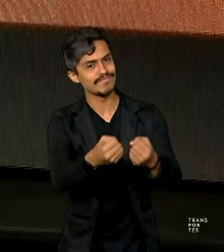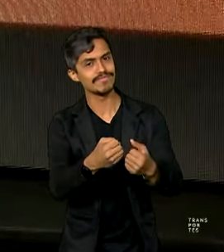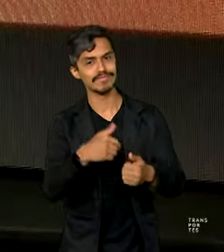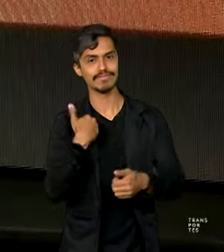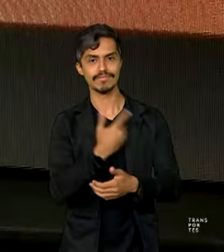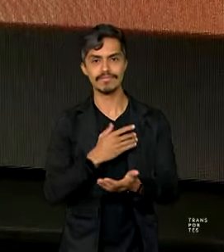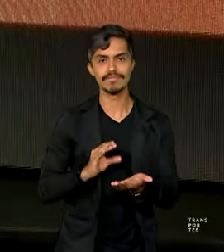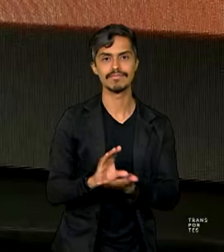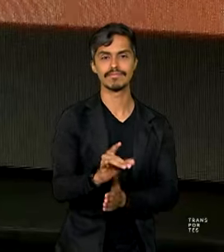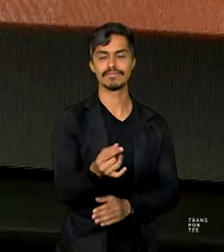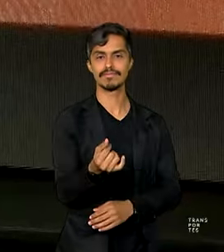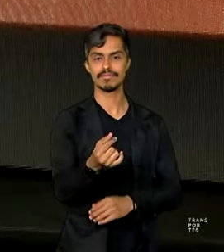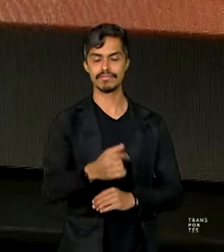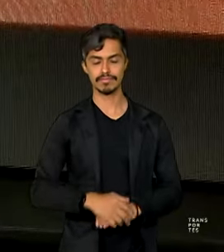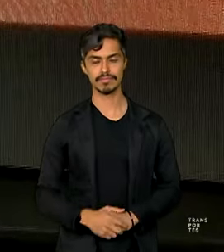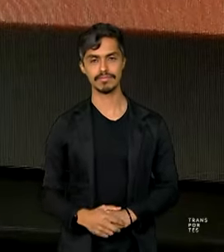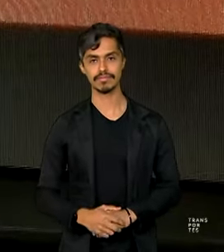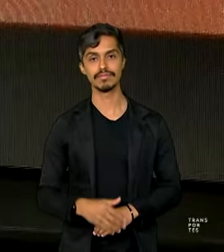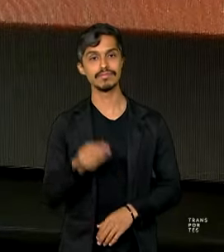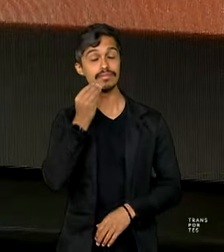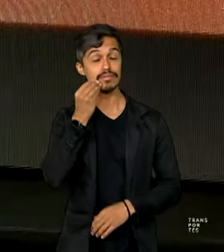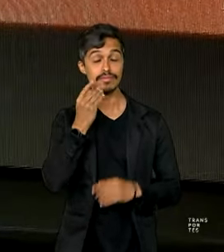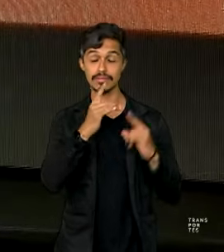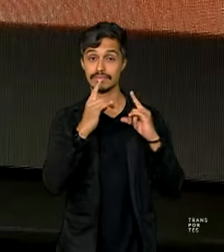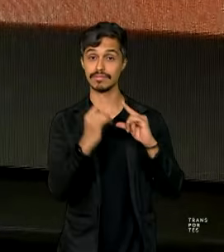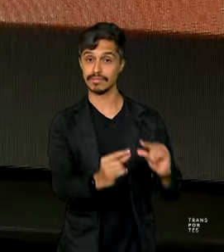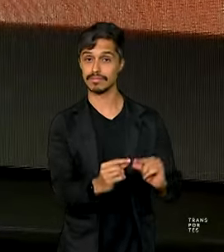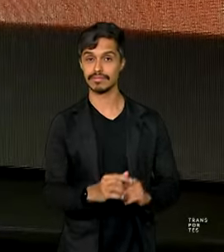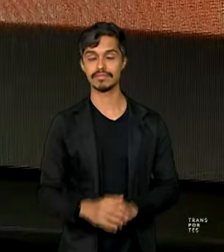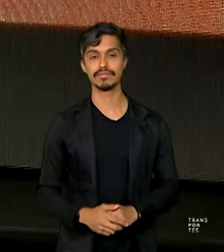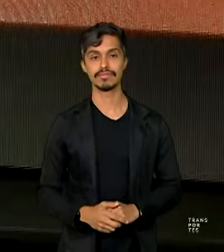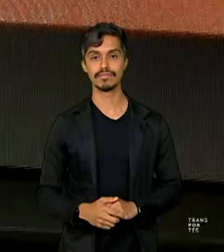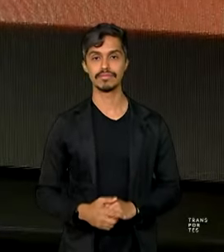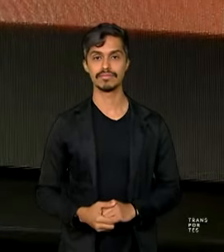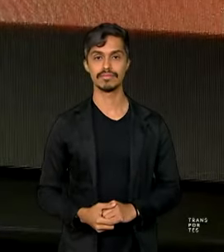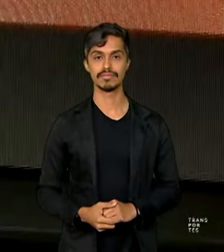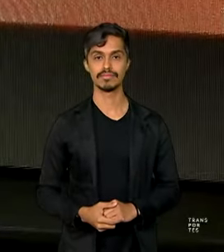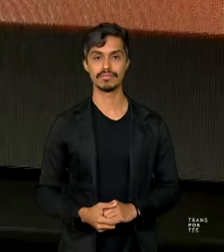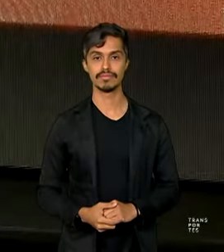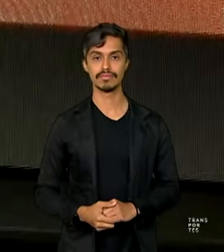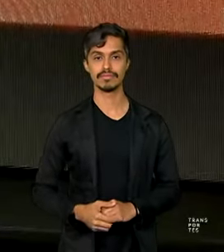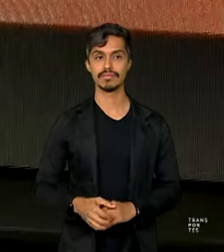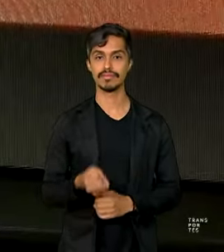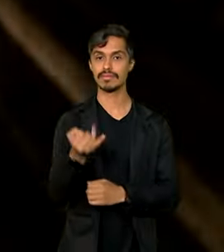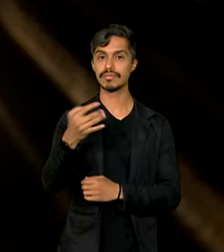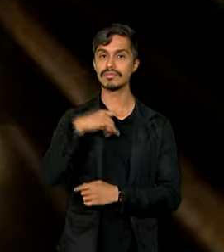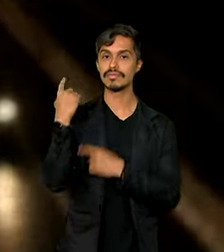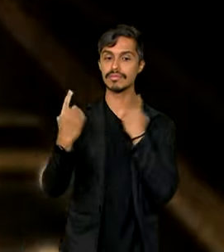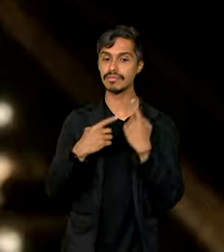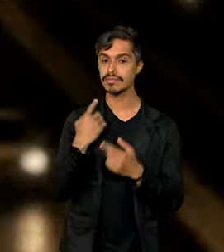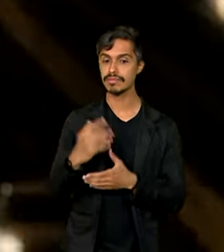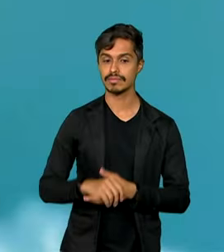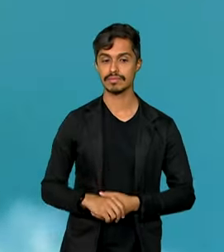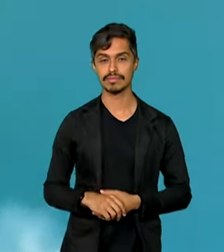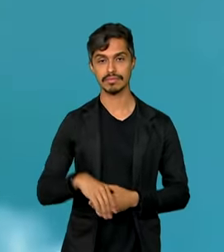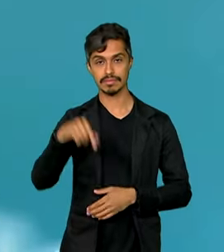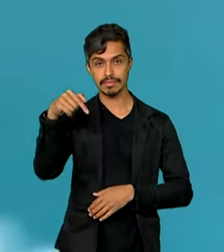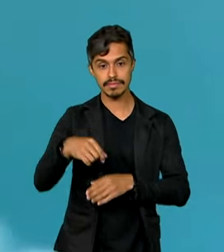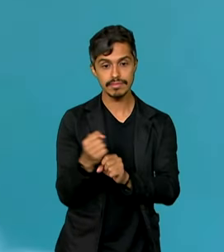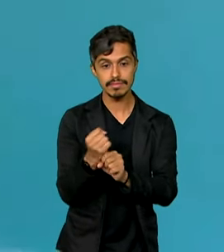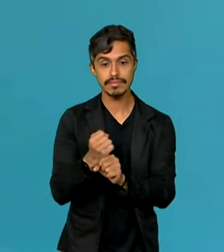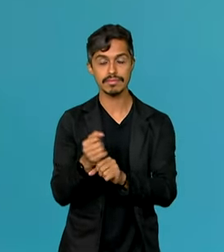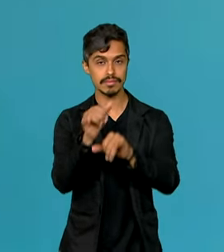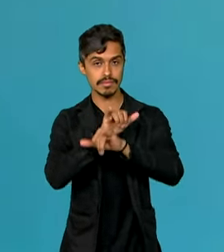investe dinheiro para poder reduzir essas mortes no trânsito. E se neste ano a